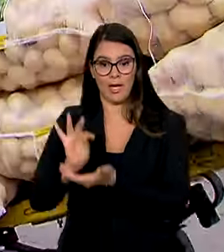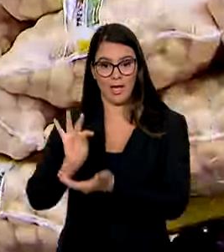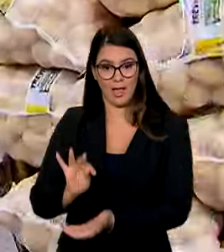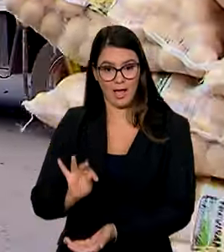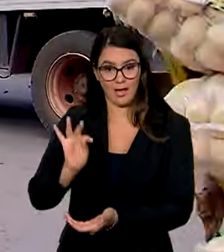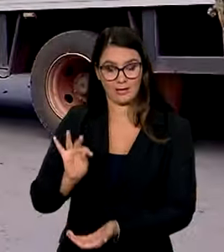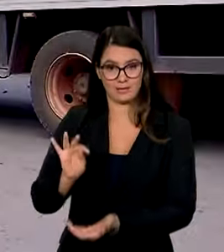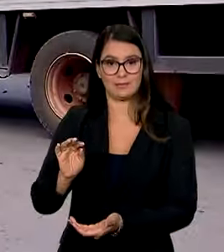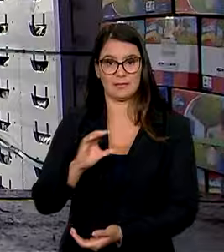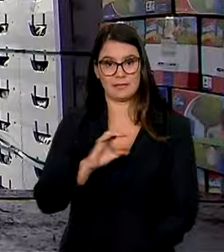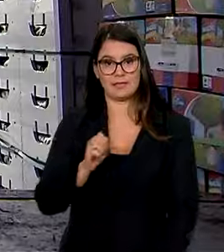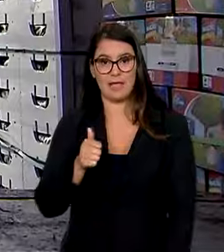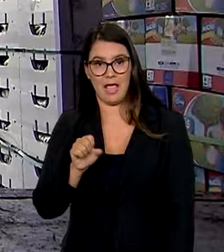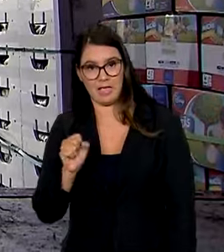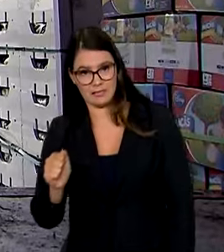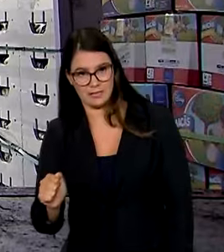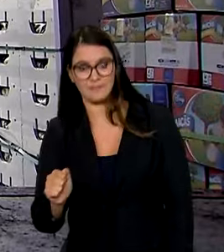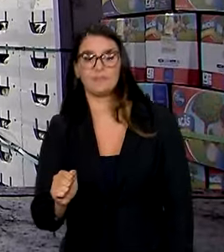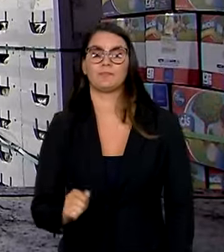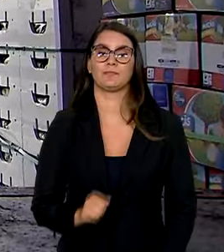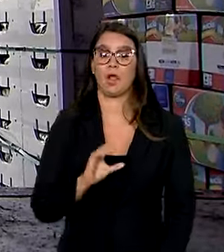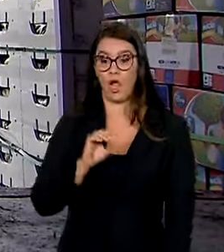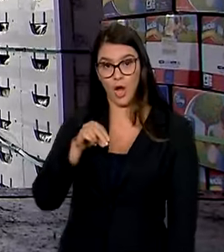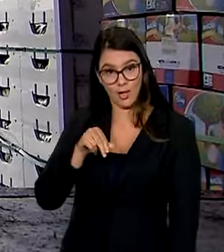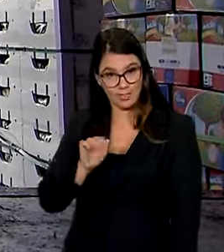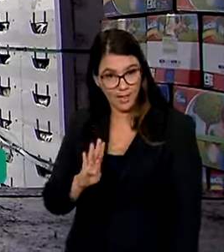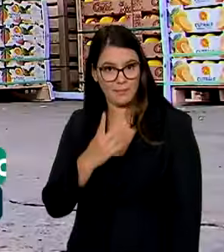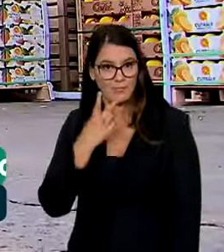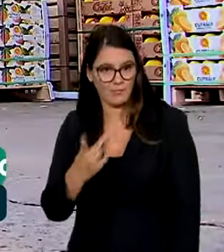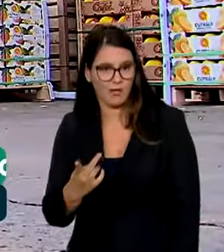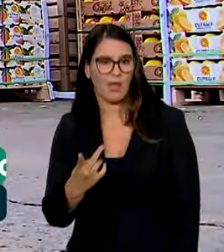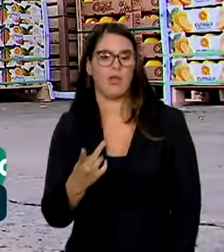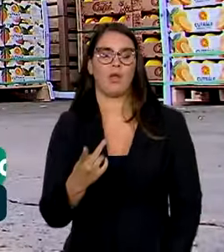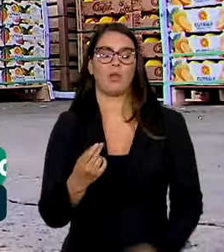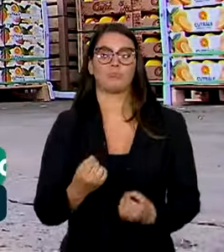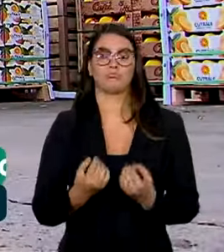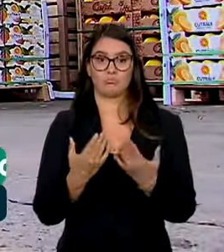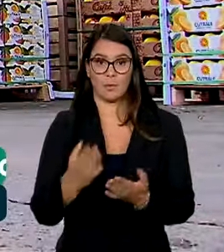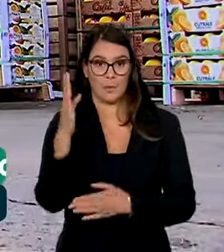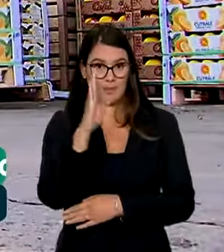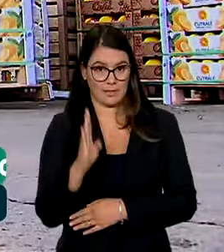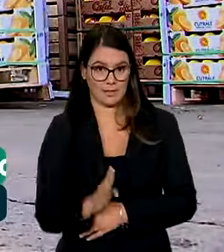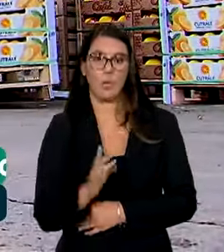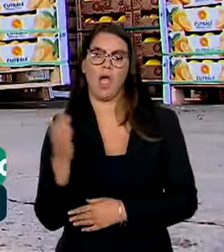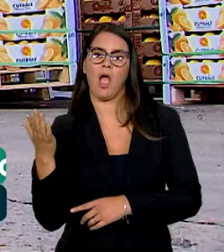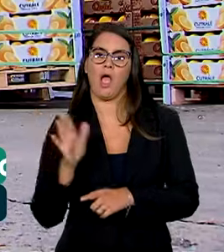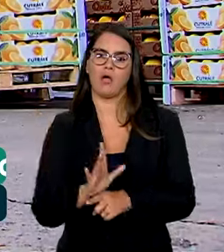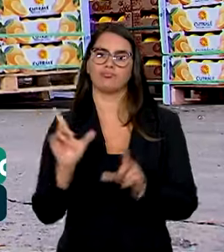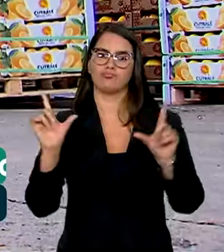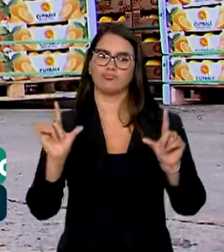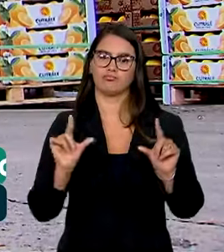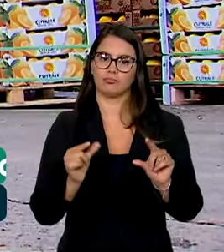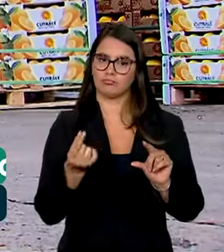de abastecimento, as ceasas. Segundo a CONAB, a produção pulverizada pelo país ajudou a reduzir os preços,